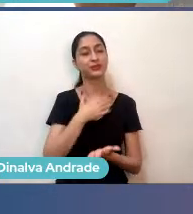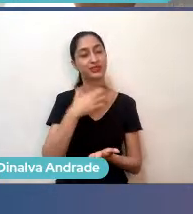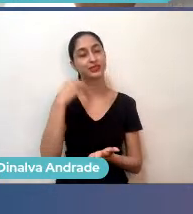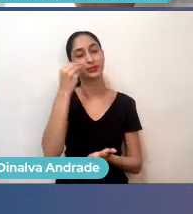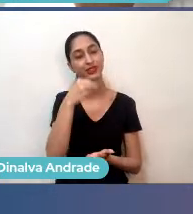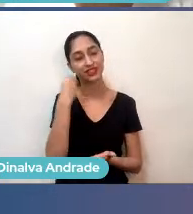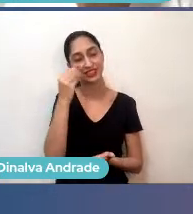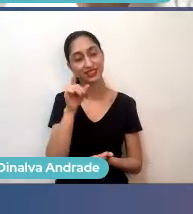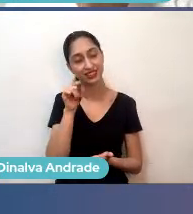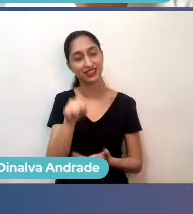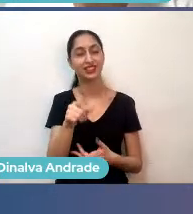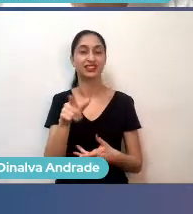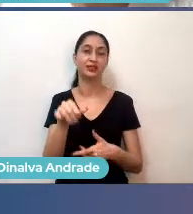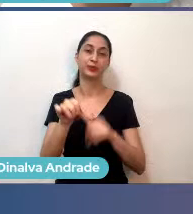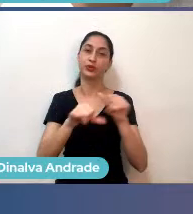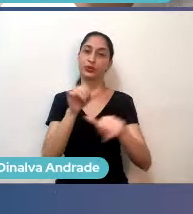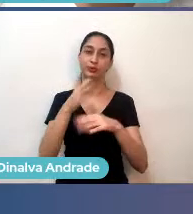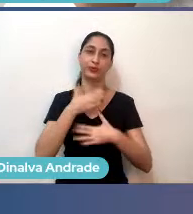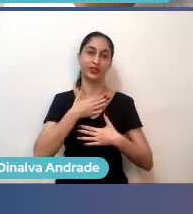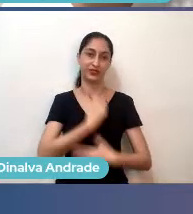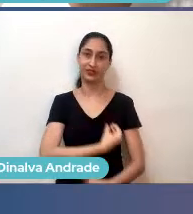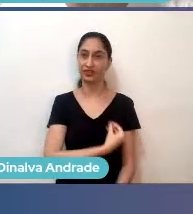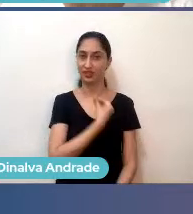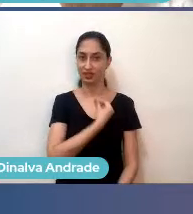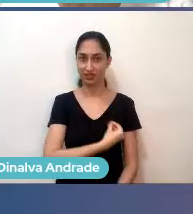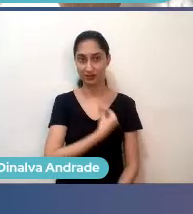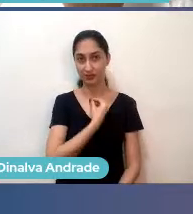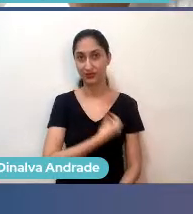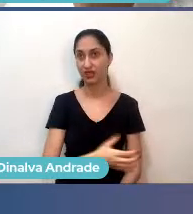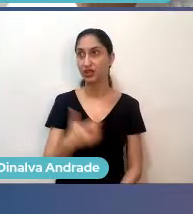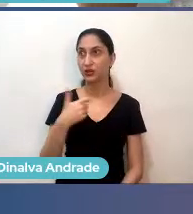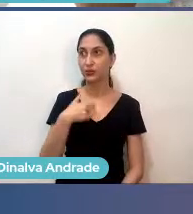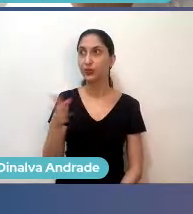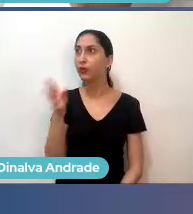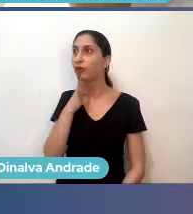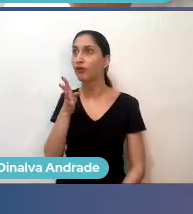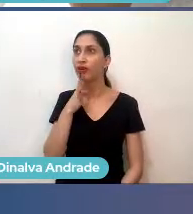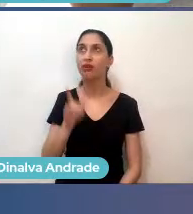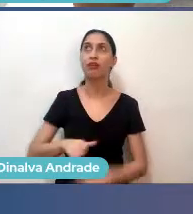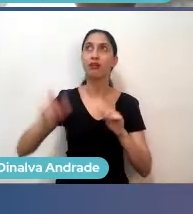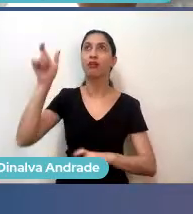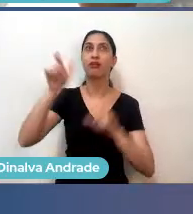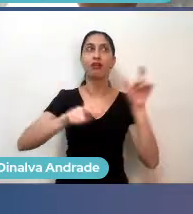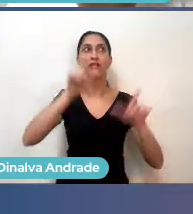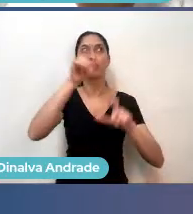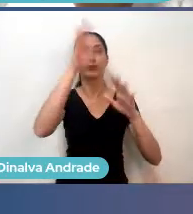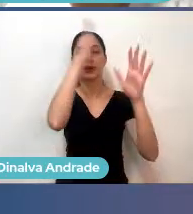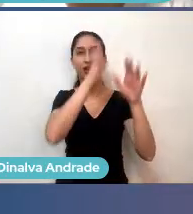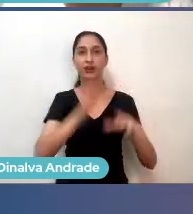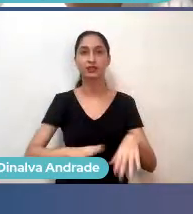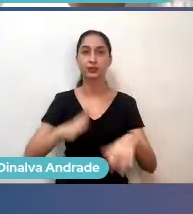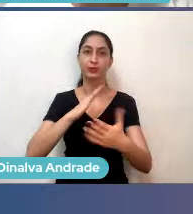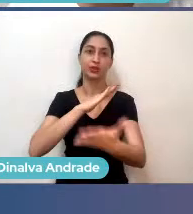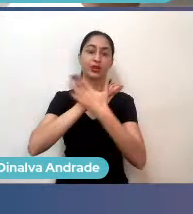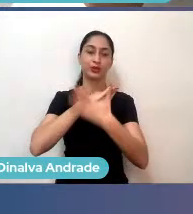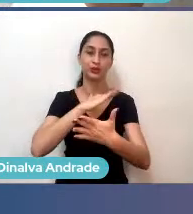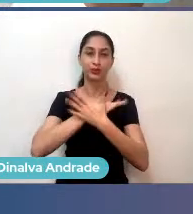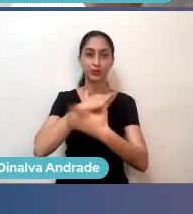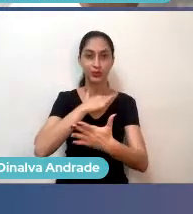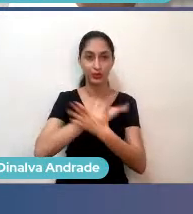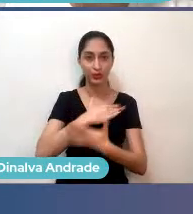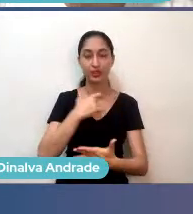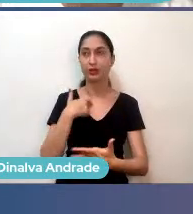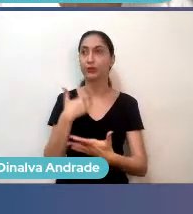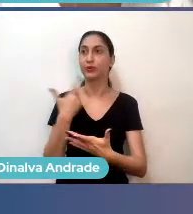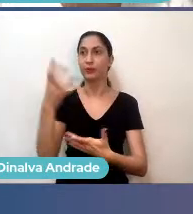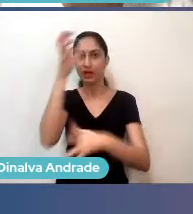uma grande mudança de vida aí para mim, foi um momento que eu conheci muita gente do Brasil inteiro relacionada a startups, me ajudou bastante, fiz bastante networking,